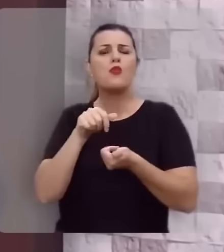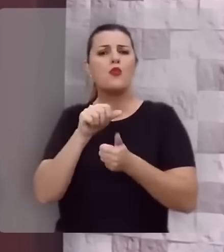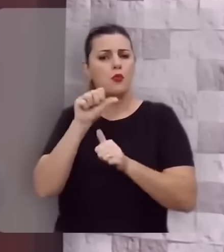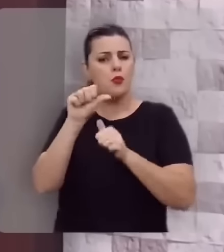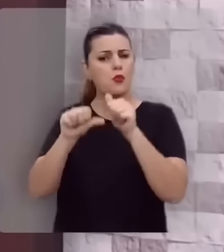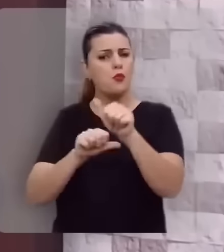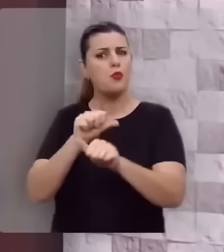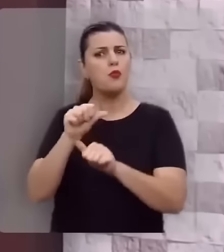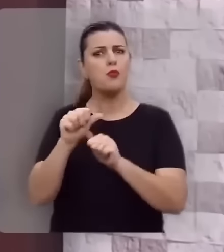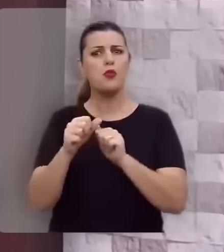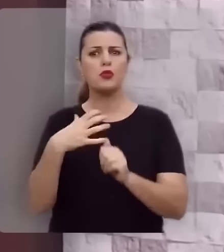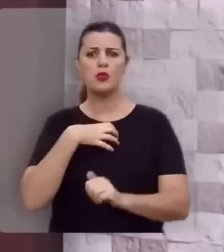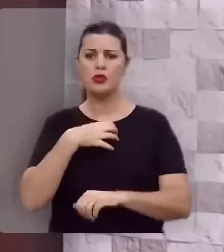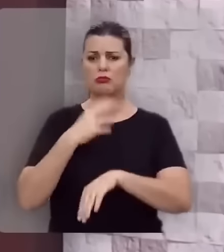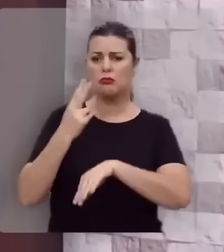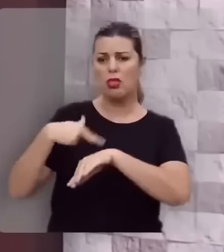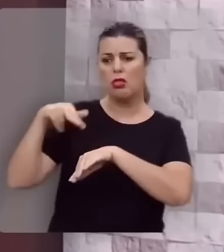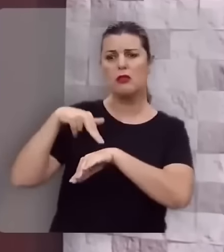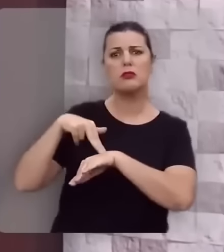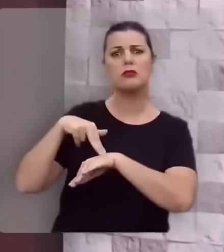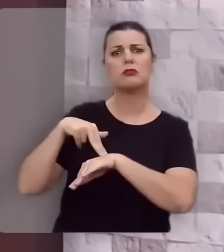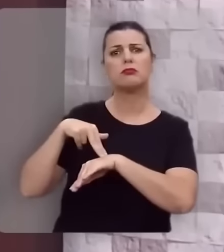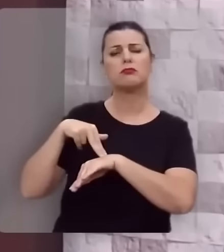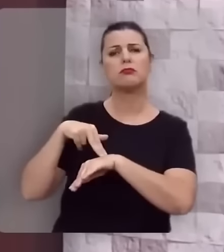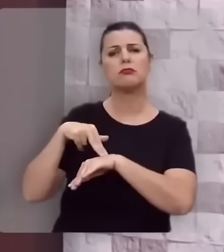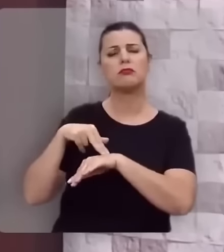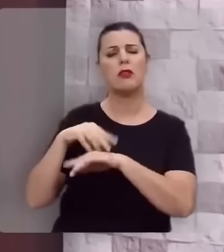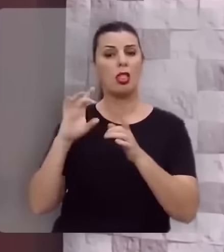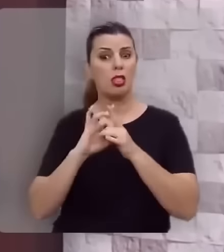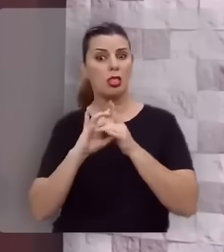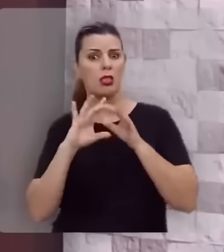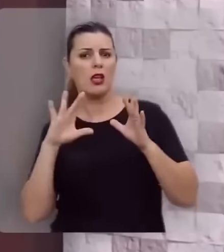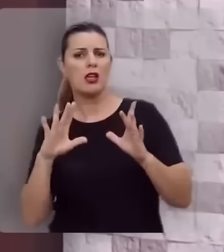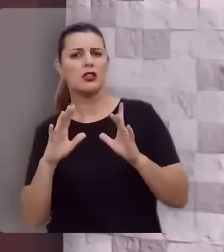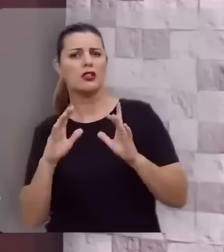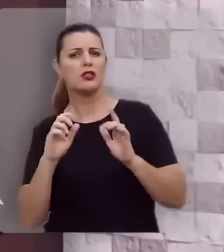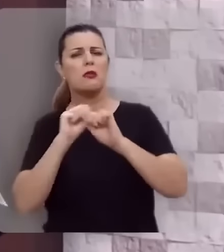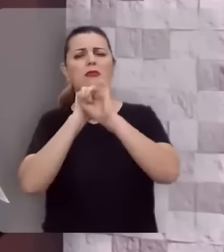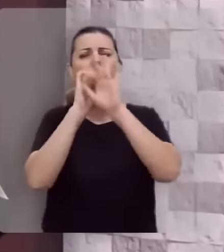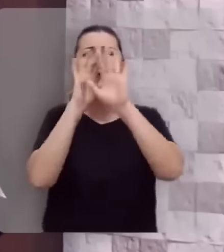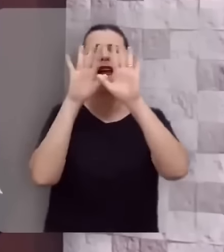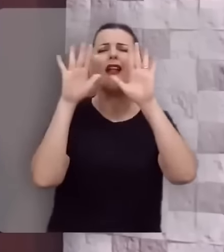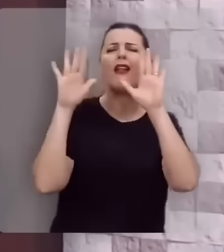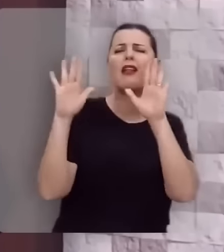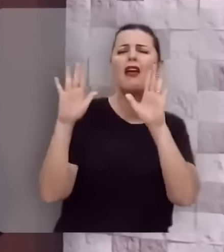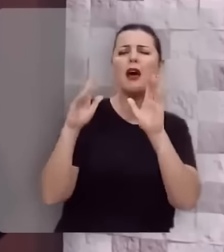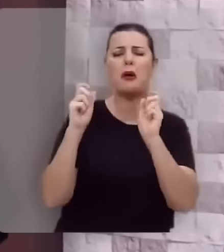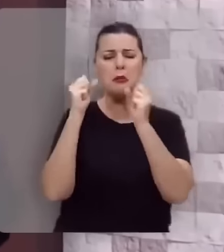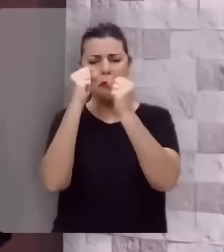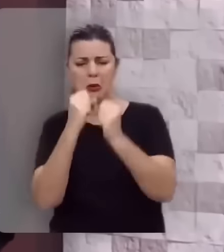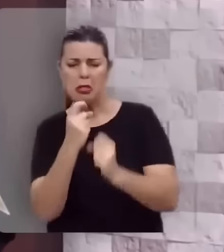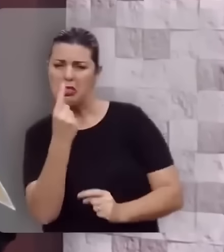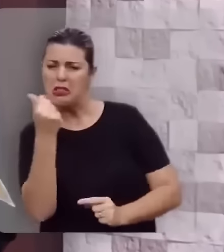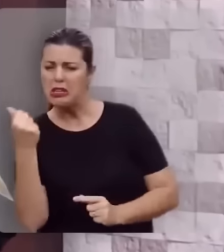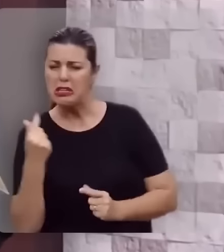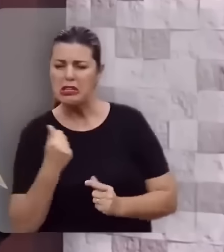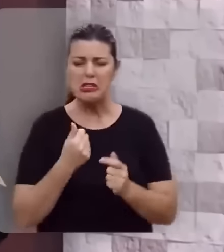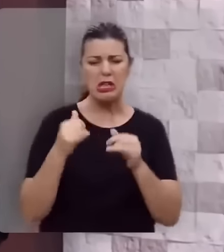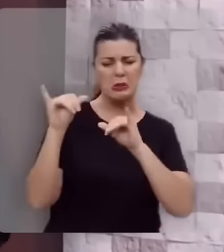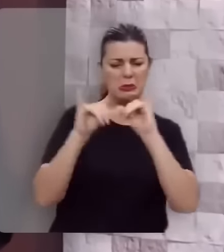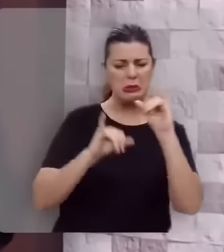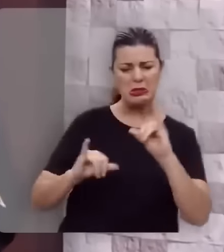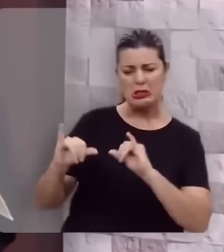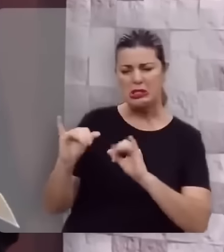mudou a agenda das nações, deixou claro que o poder econômico, que o poder da ciência,